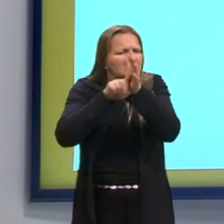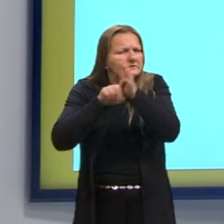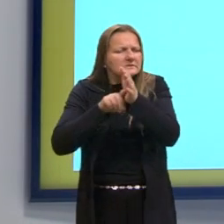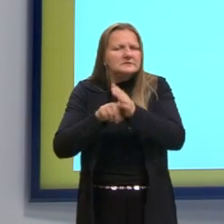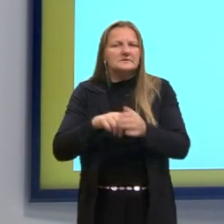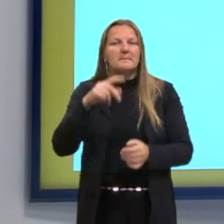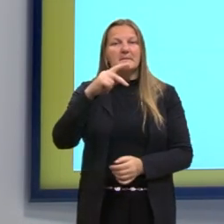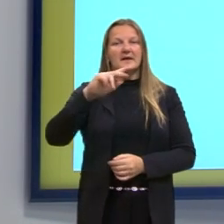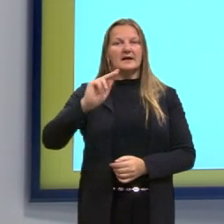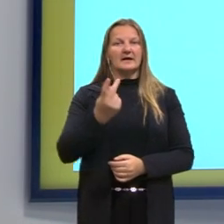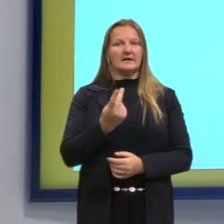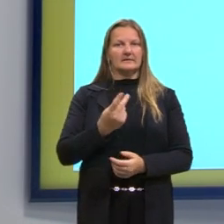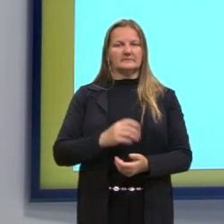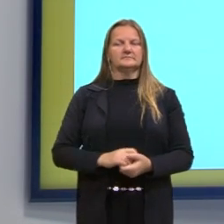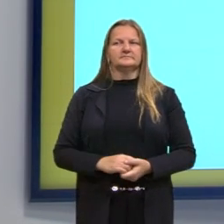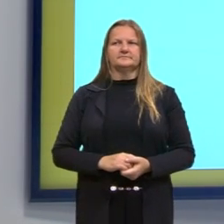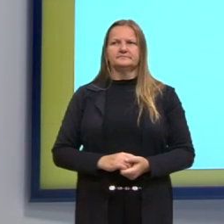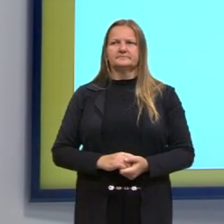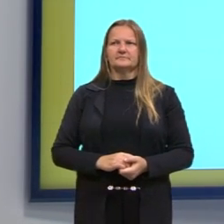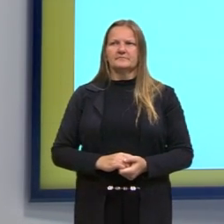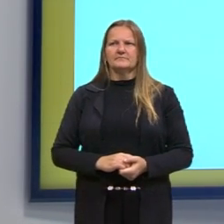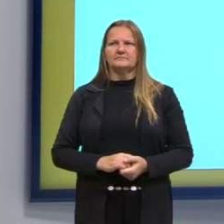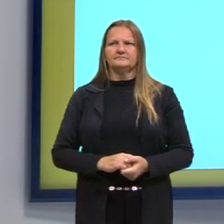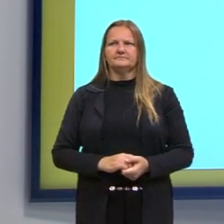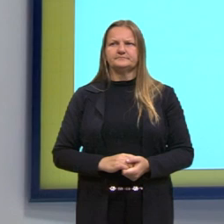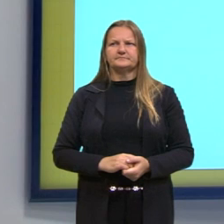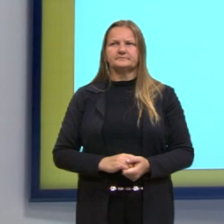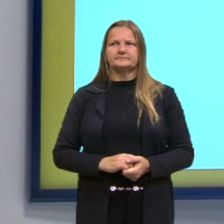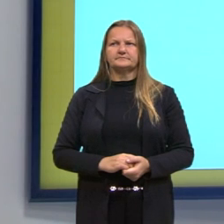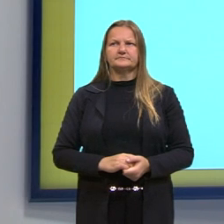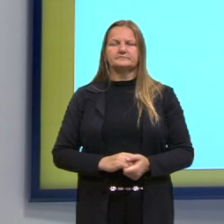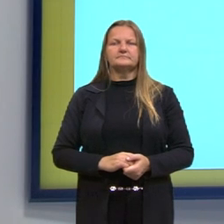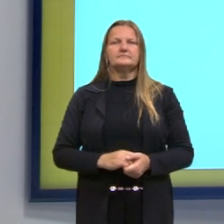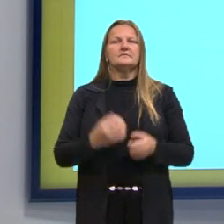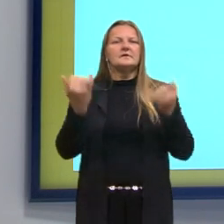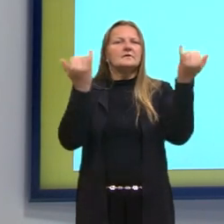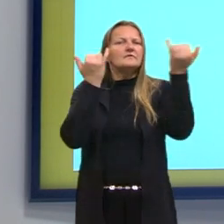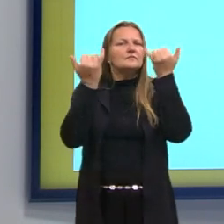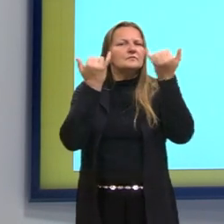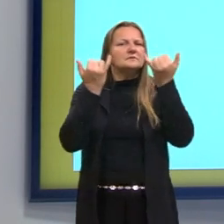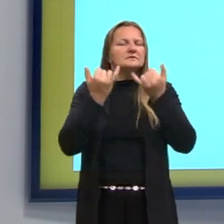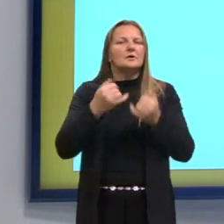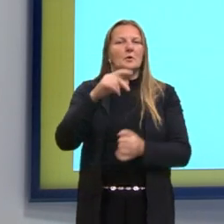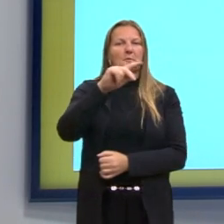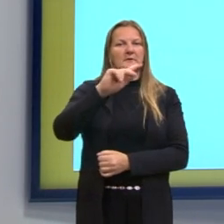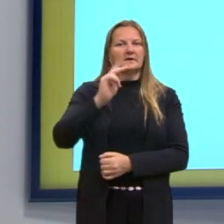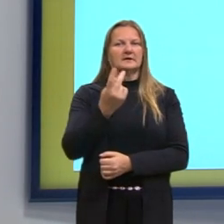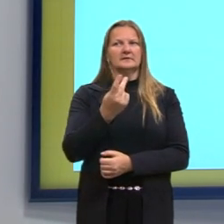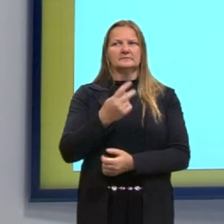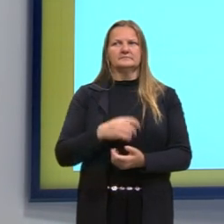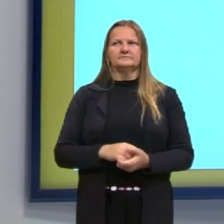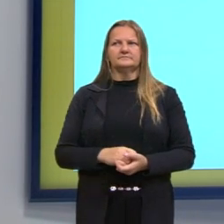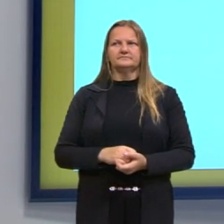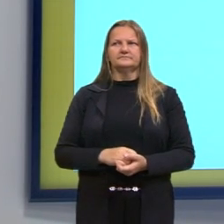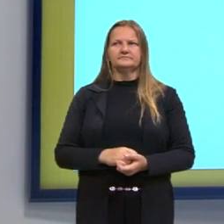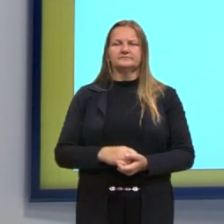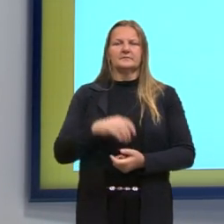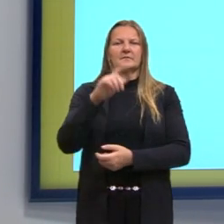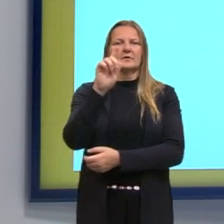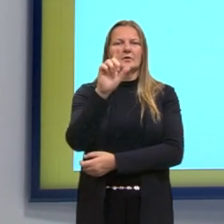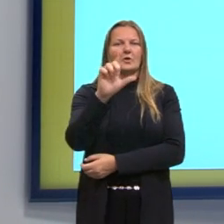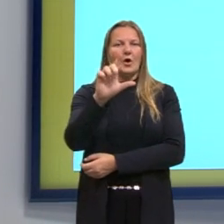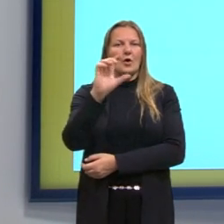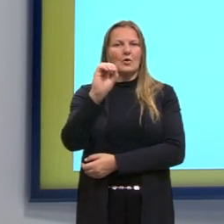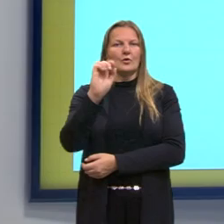Vamos lá, gente. Traduzindo, né? Todo enunciado. Nós temos o pH. Ele traz um logaritmo, né?